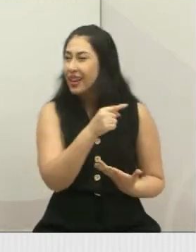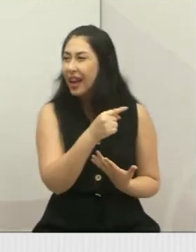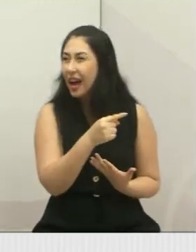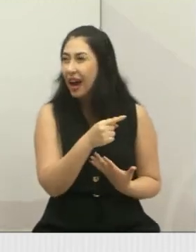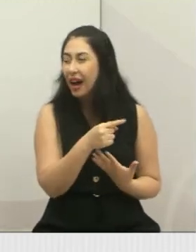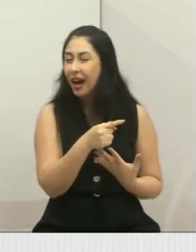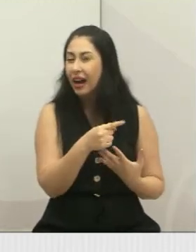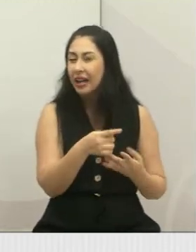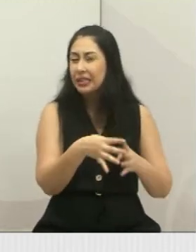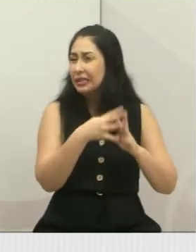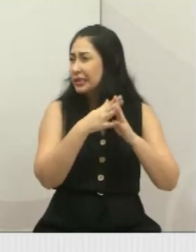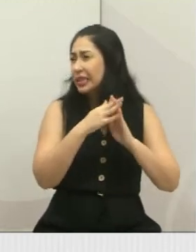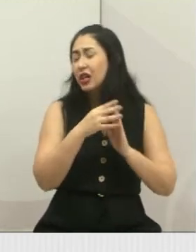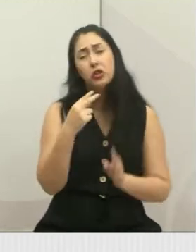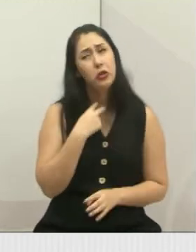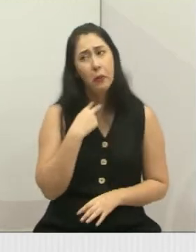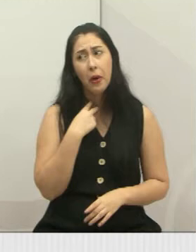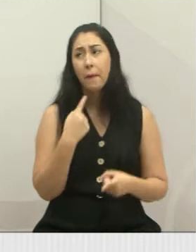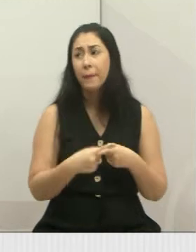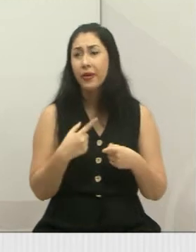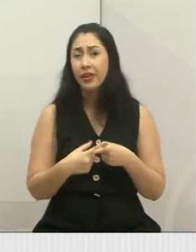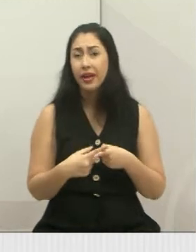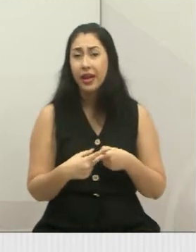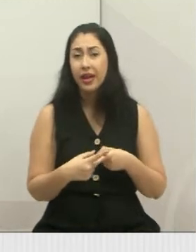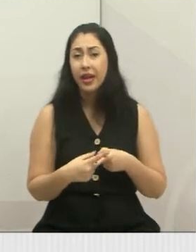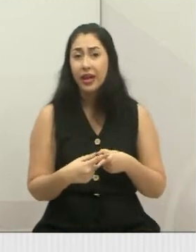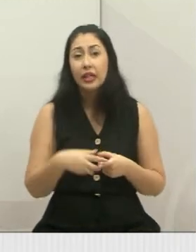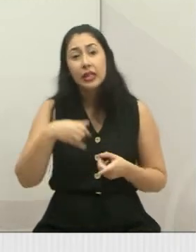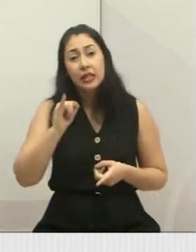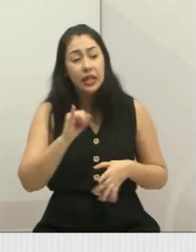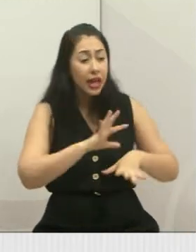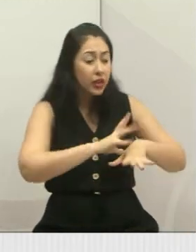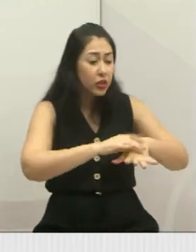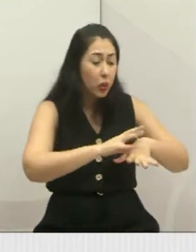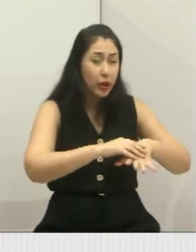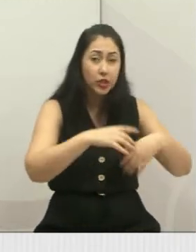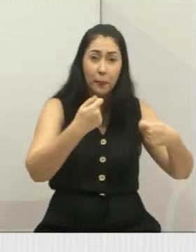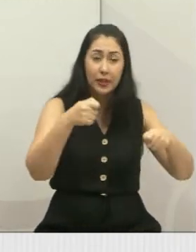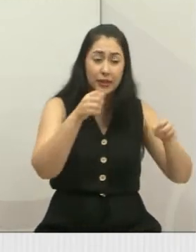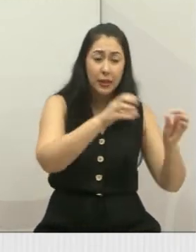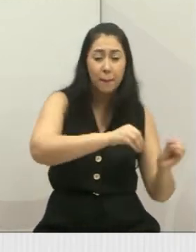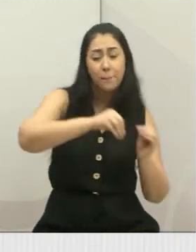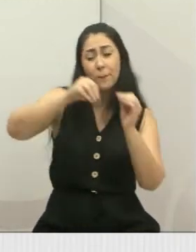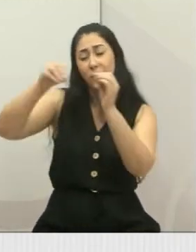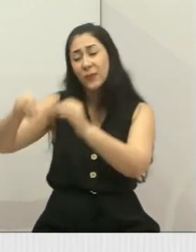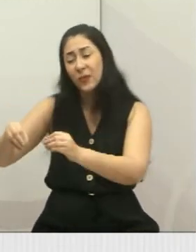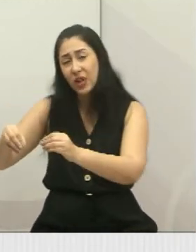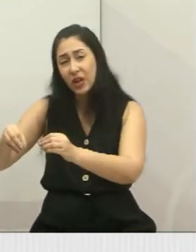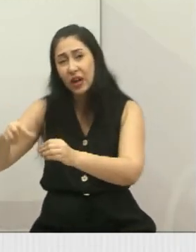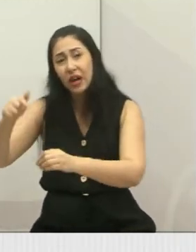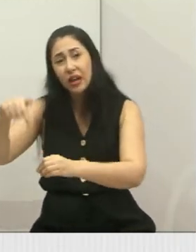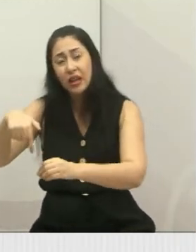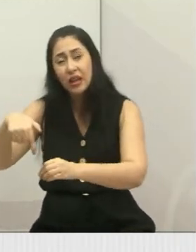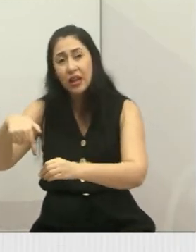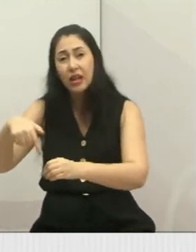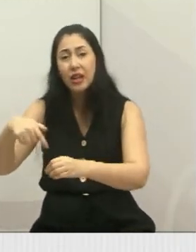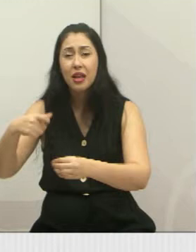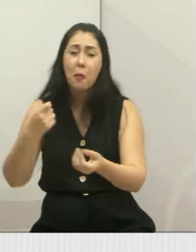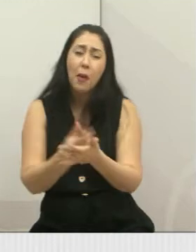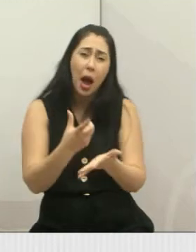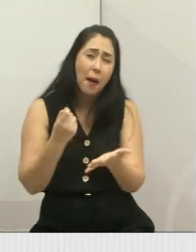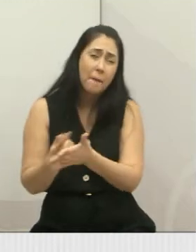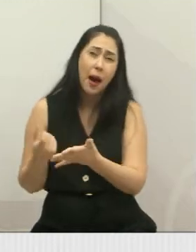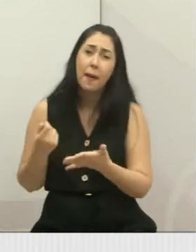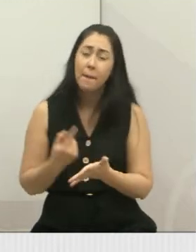Parque Minha Lua, porque estão pagando passagem para vir aqui e tal, mas por causa do coronavírus, foi esse problema que aconteceu no